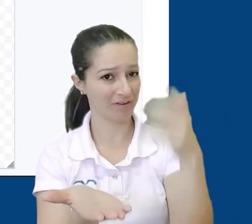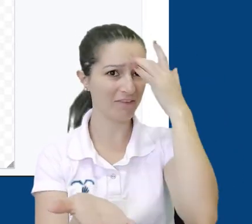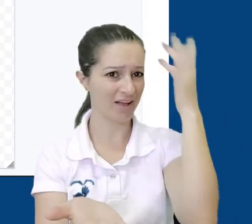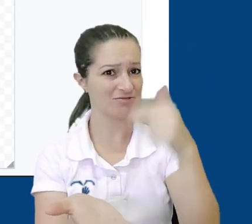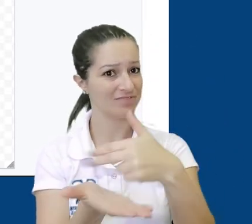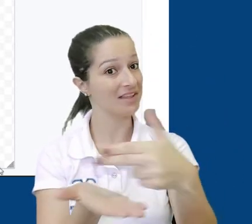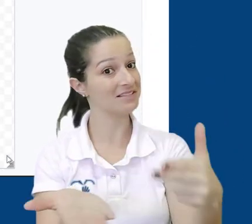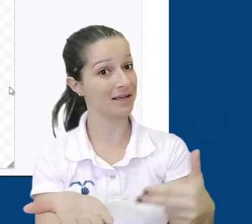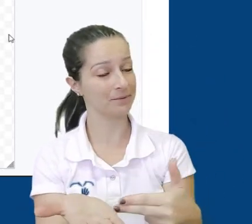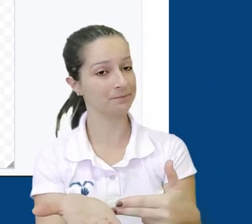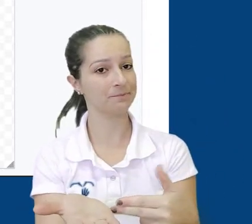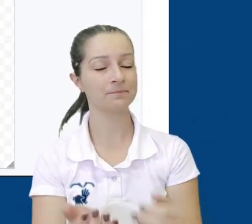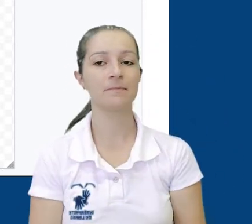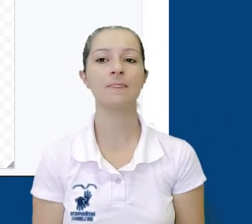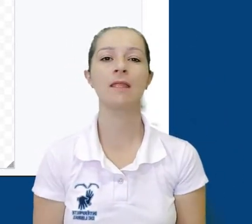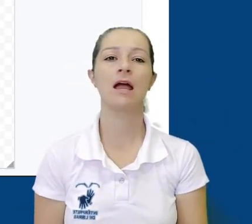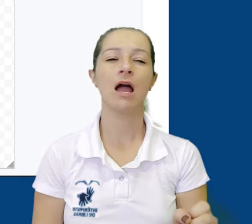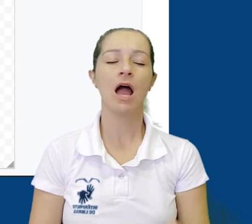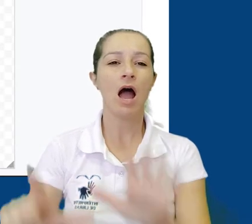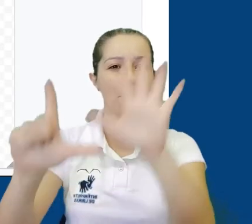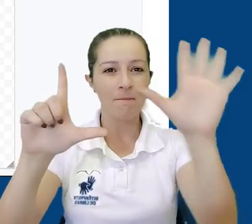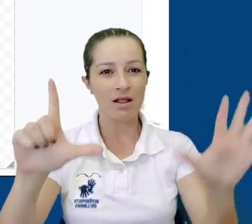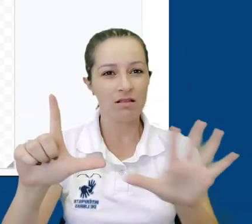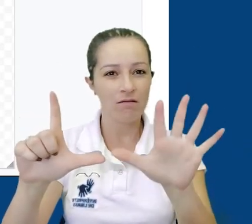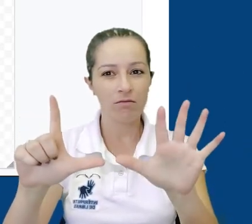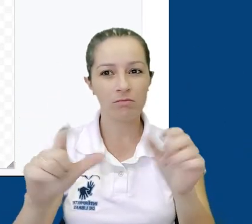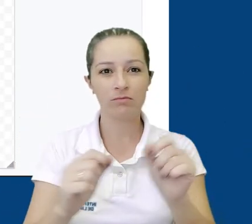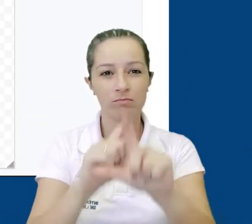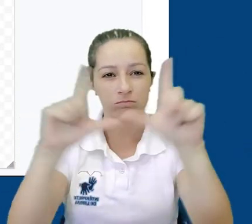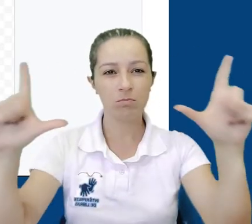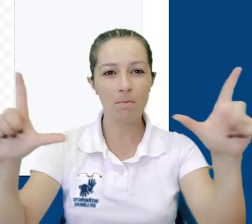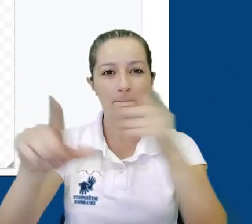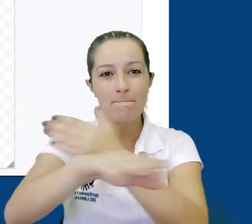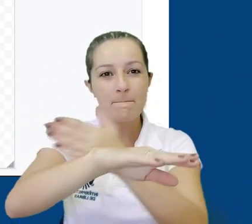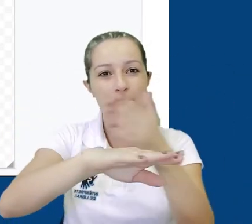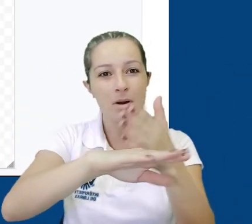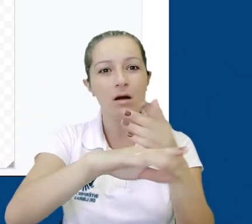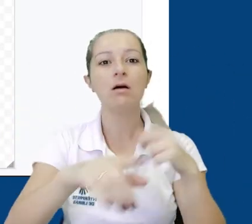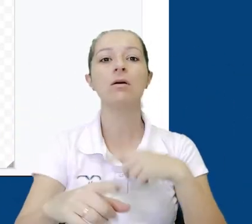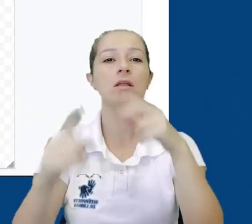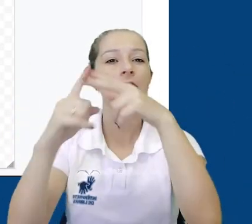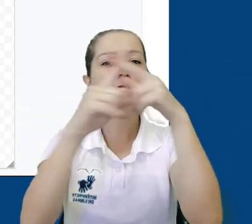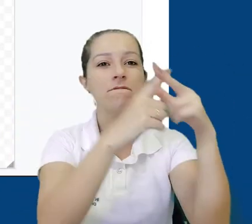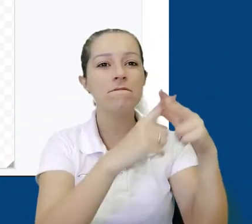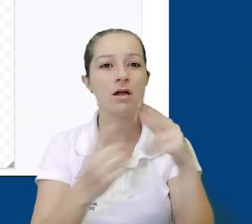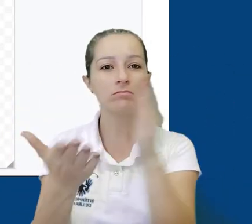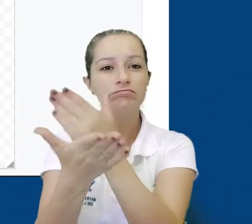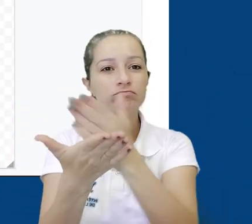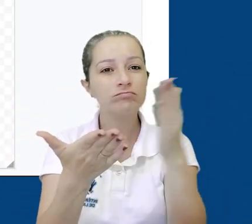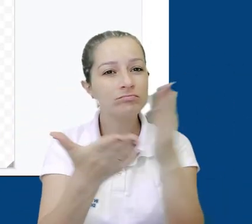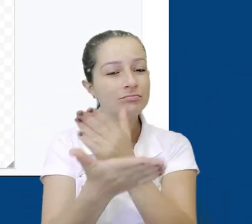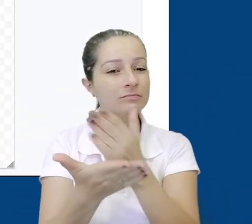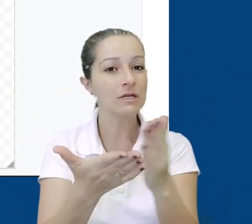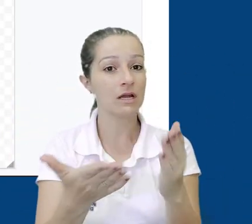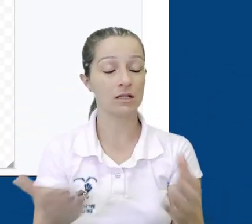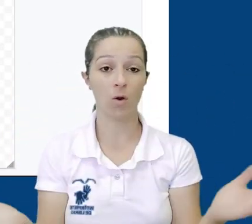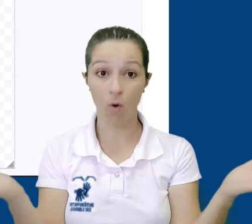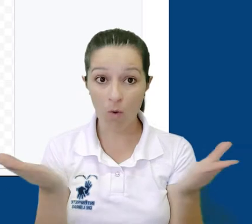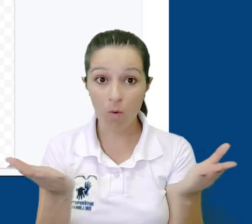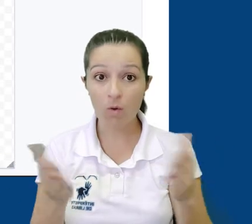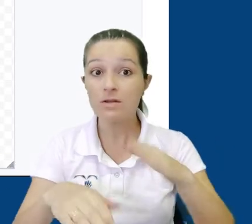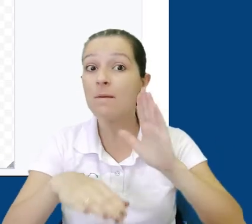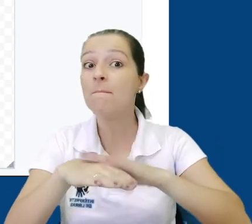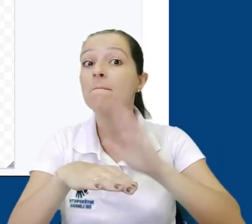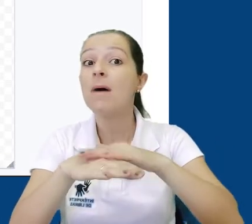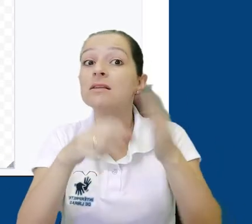Quando chegamos na plataforma, podemos ver uma tela em branco e algumas ferramentas. Neste vídeo vamos comentar apenas sobre as ferramentas